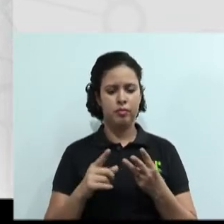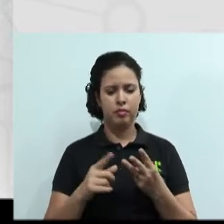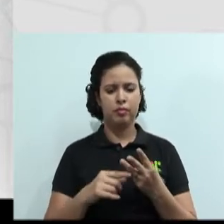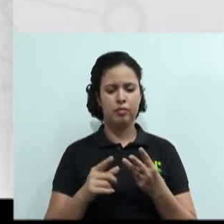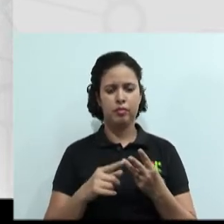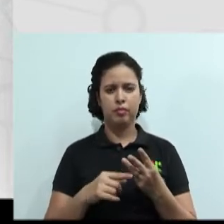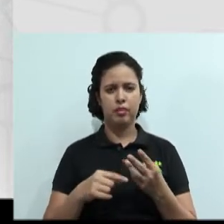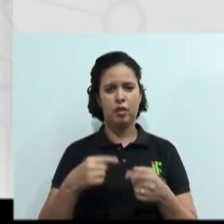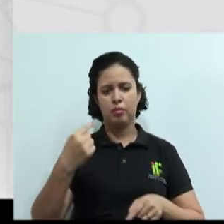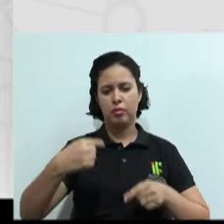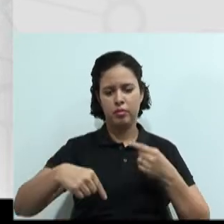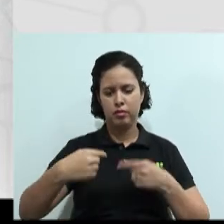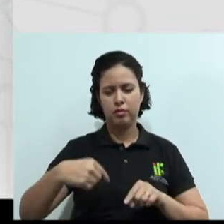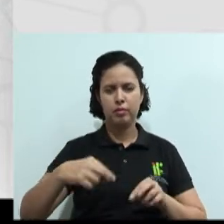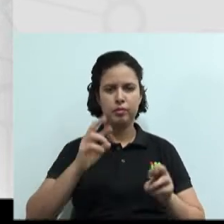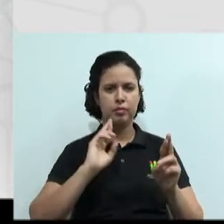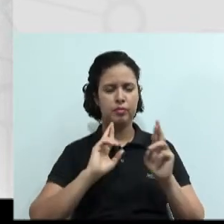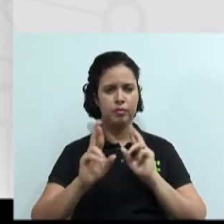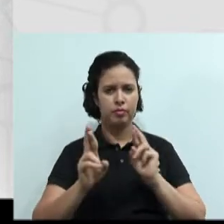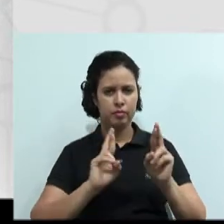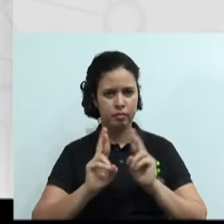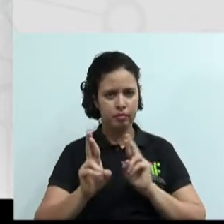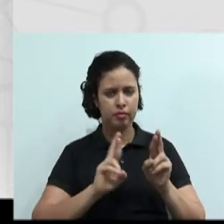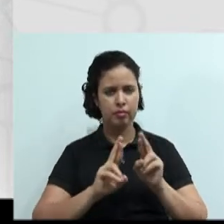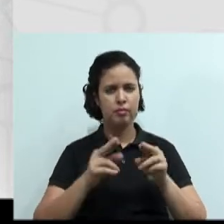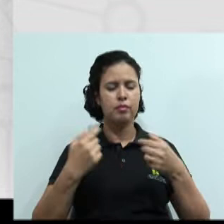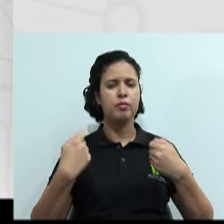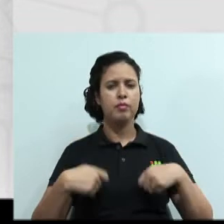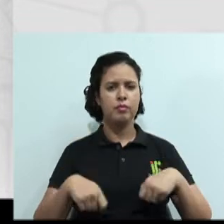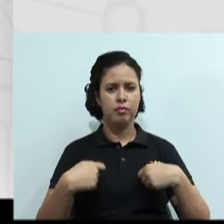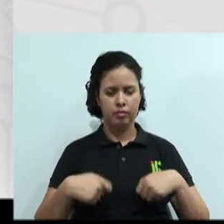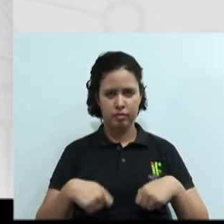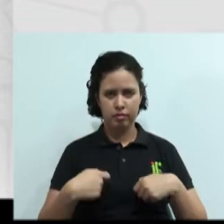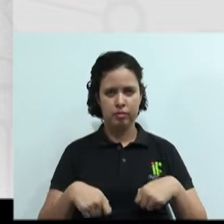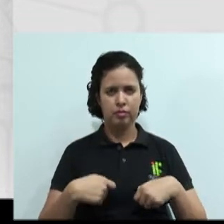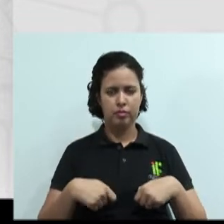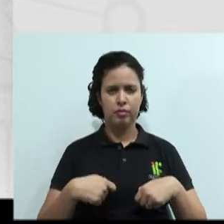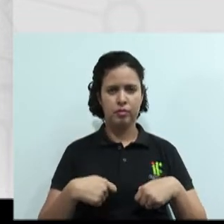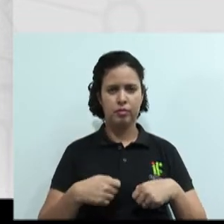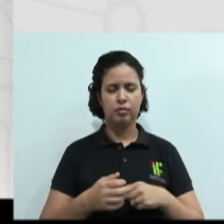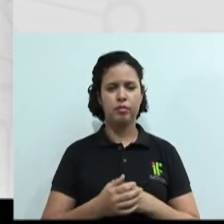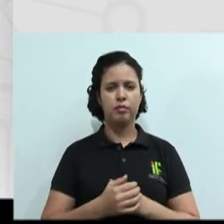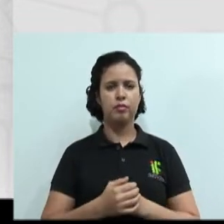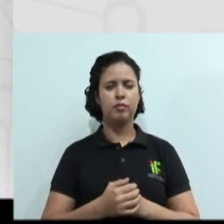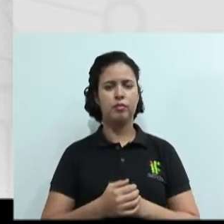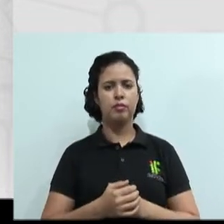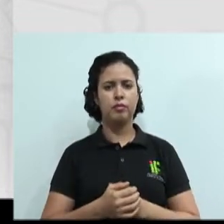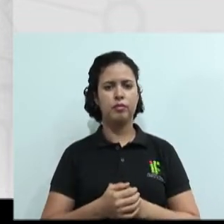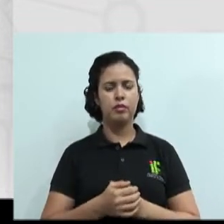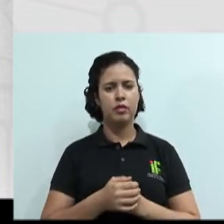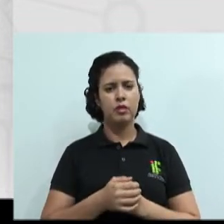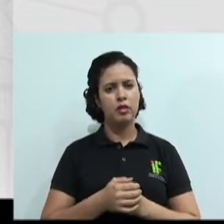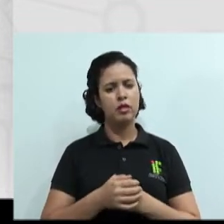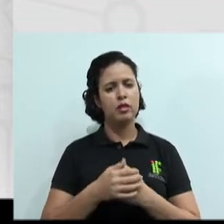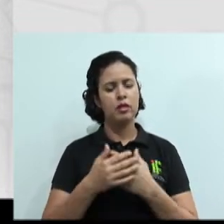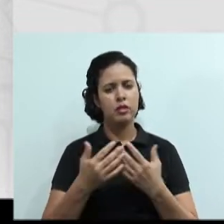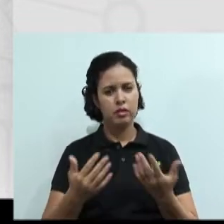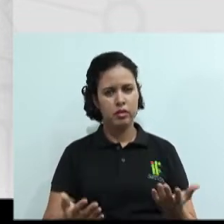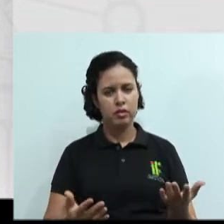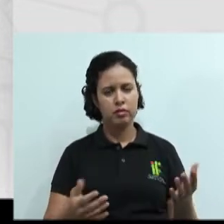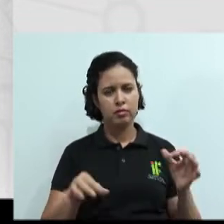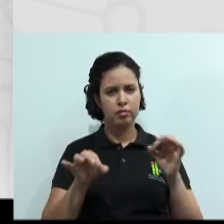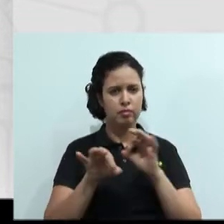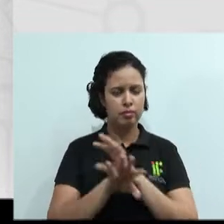né? É necessário você chegar já tendo essa visão de uma política de relacionamento. Poxa, se você está fechando um negócio,